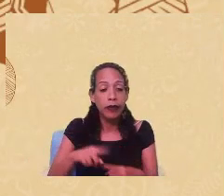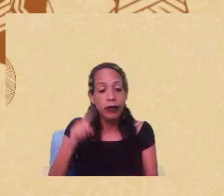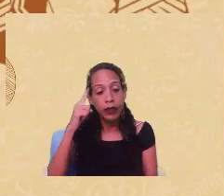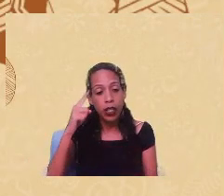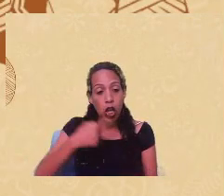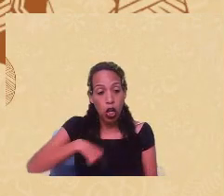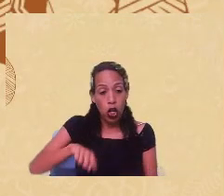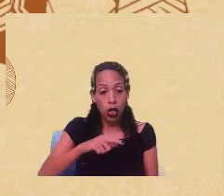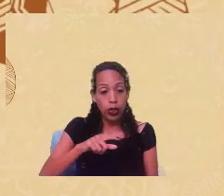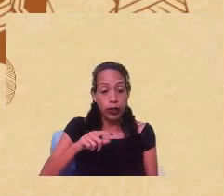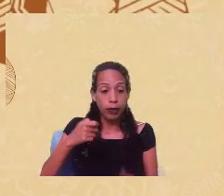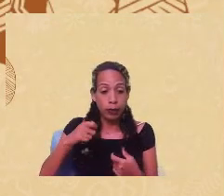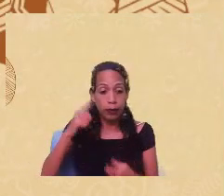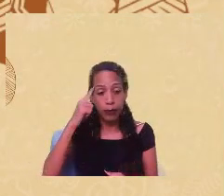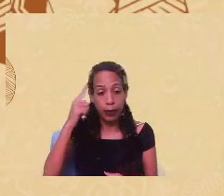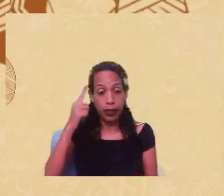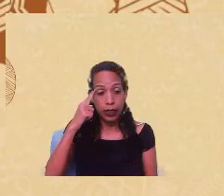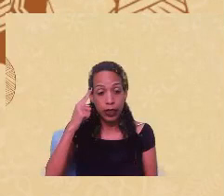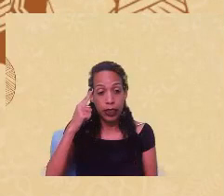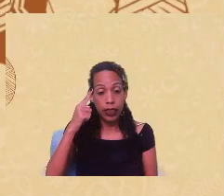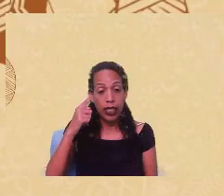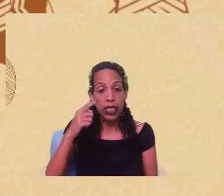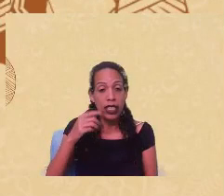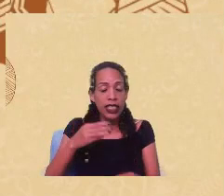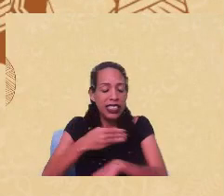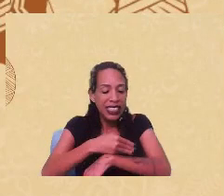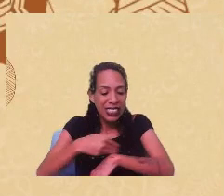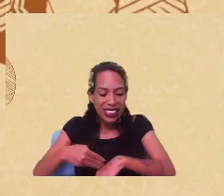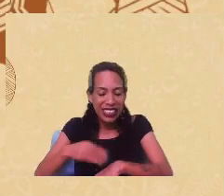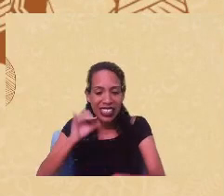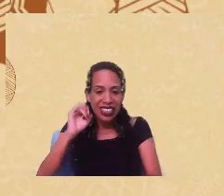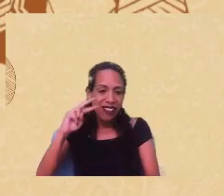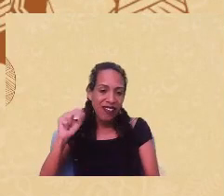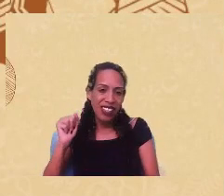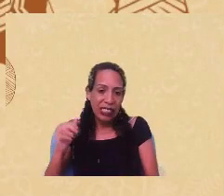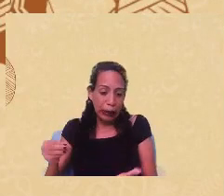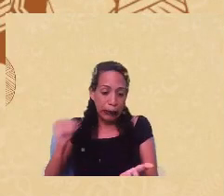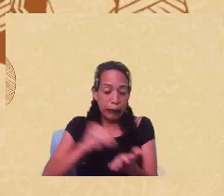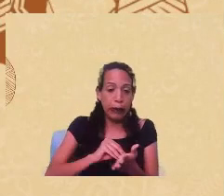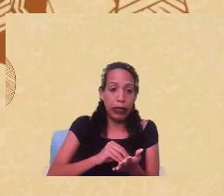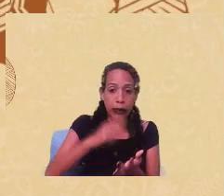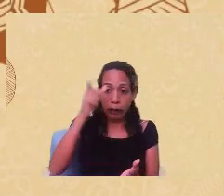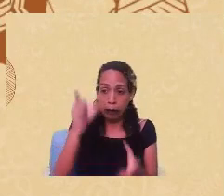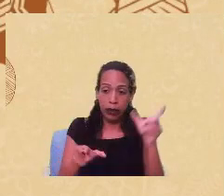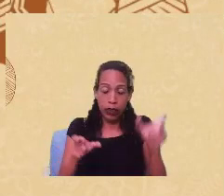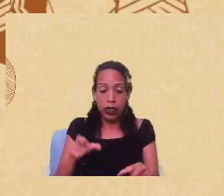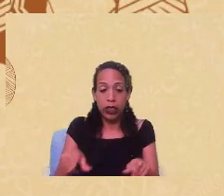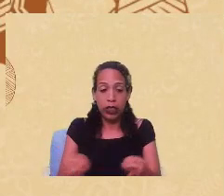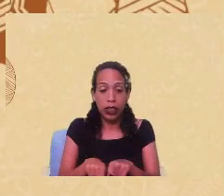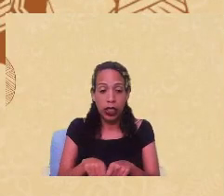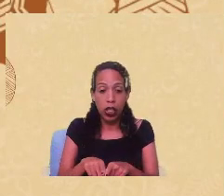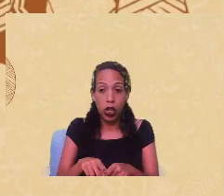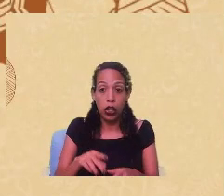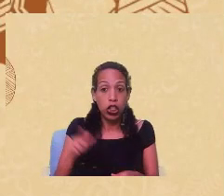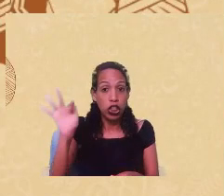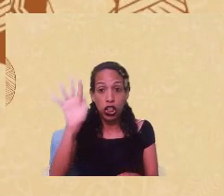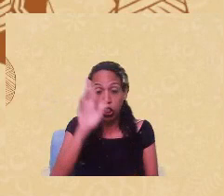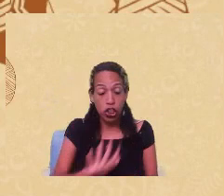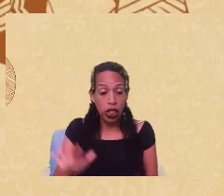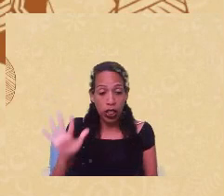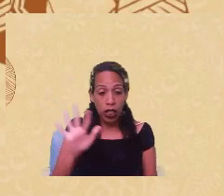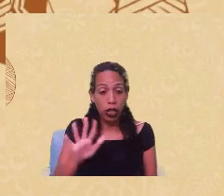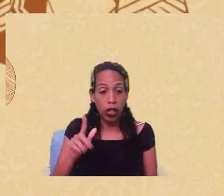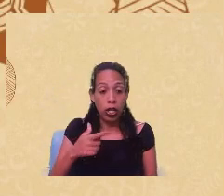pensado sobre como cirurgias invasivas impactam na nossa autoimagem e na nossa subjetividade de modo geral. Temos um